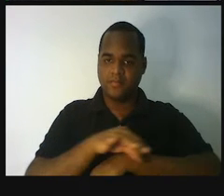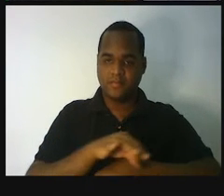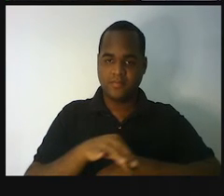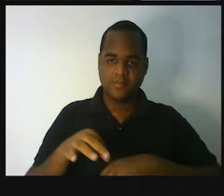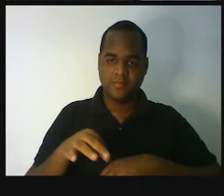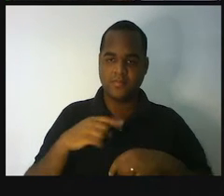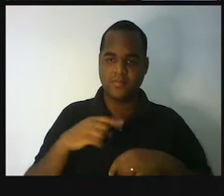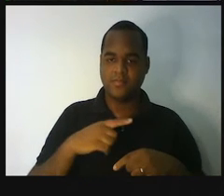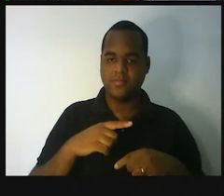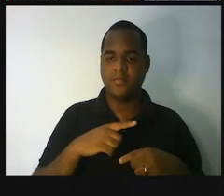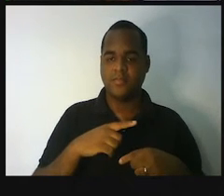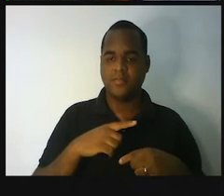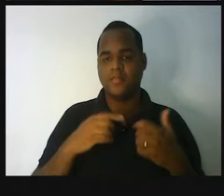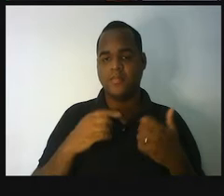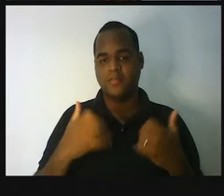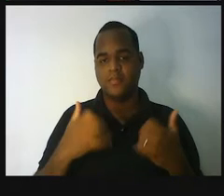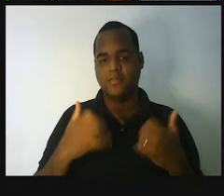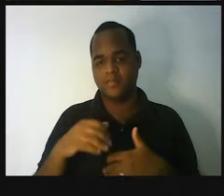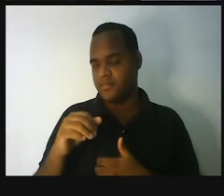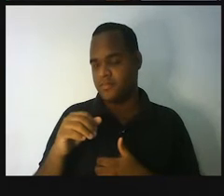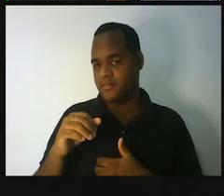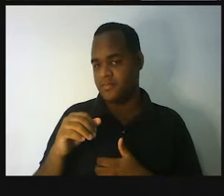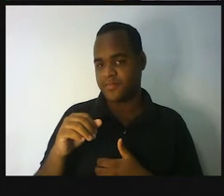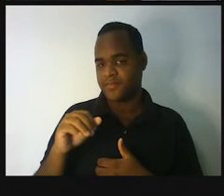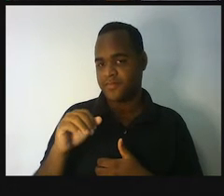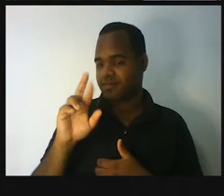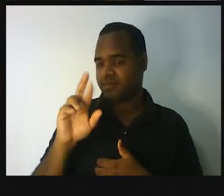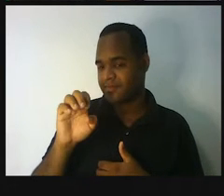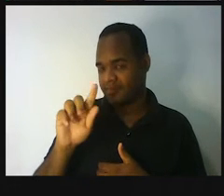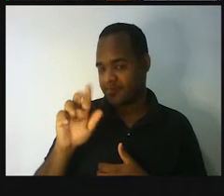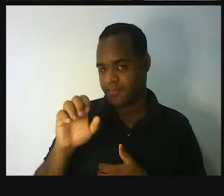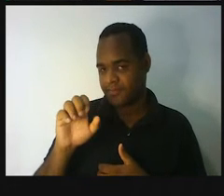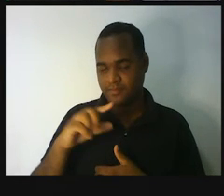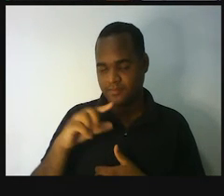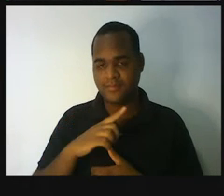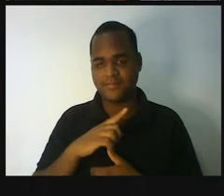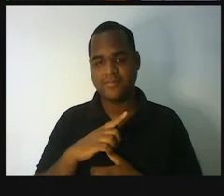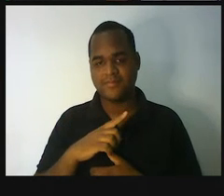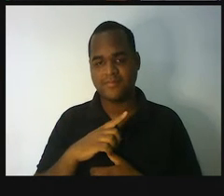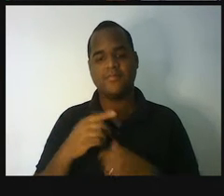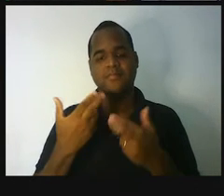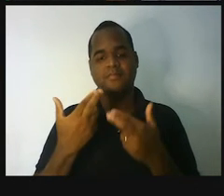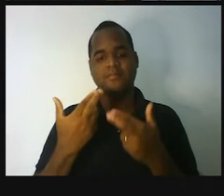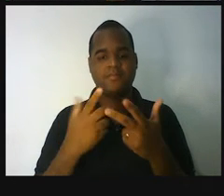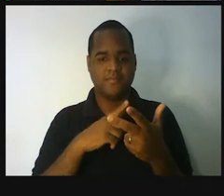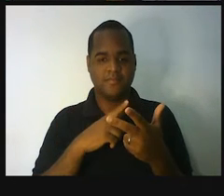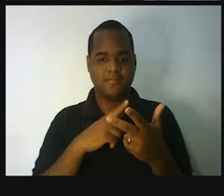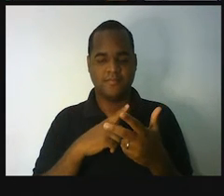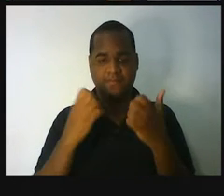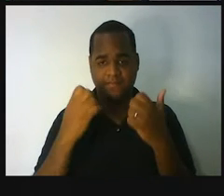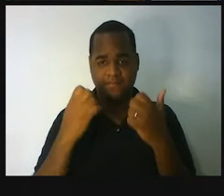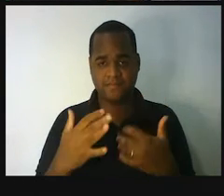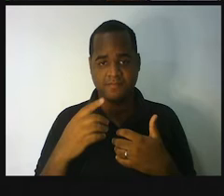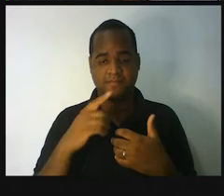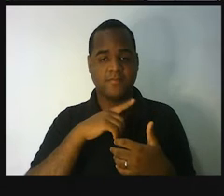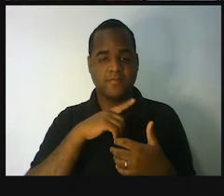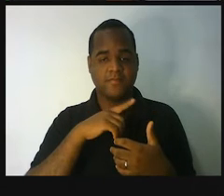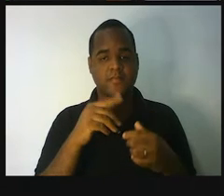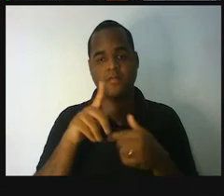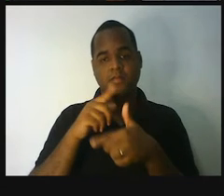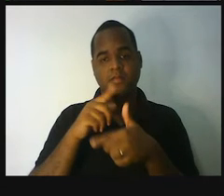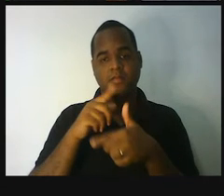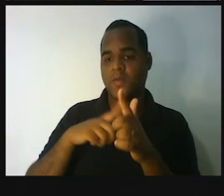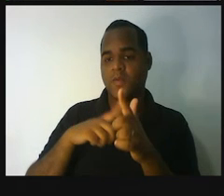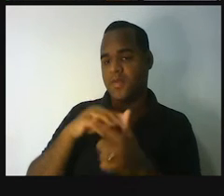Aquela régua graduada. A gente consegue medir coisas ali usando outras unidades de